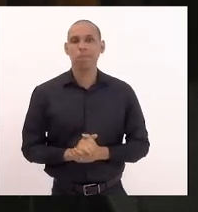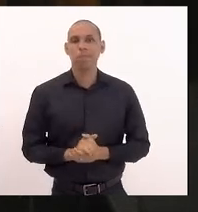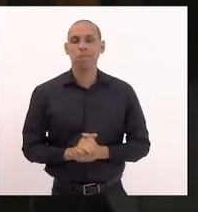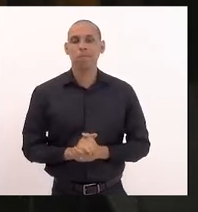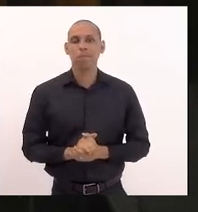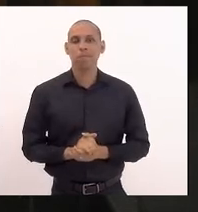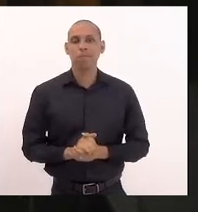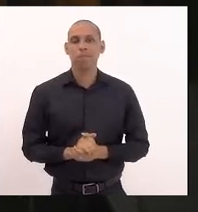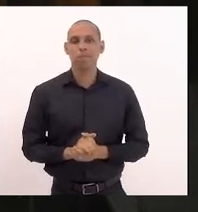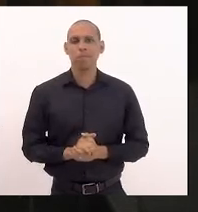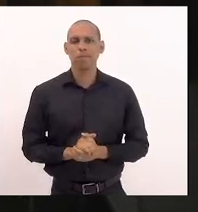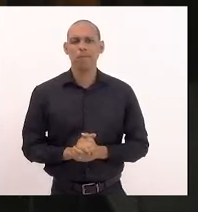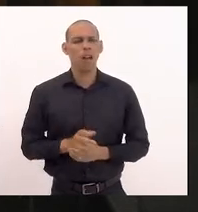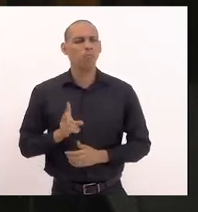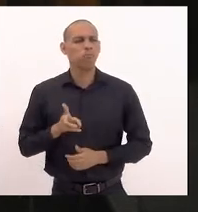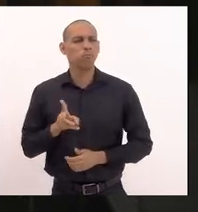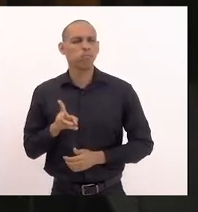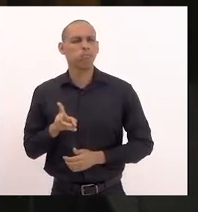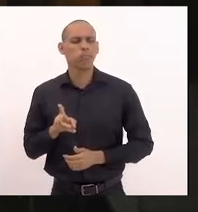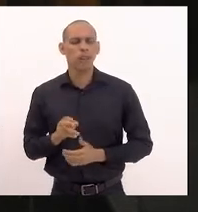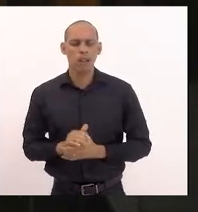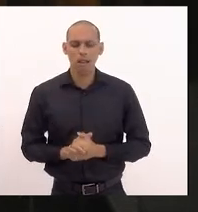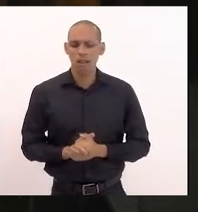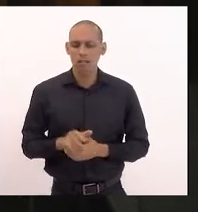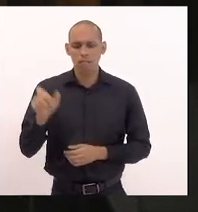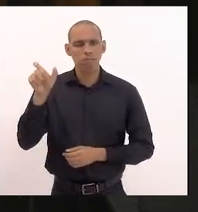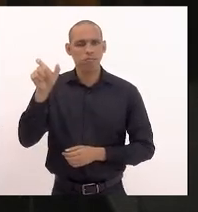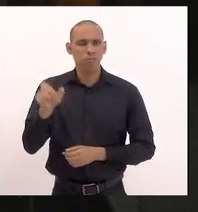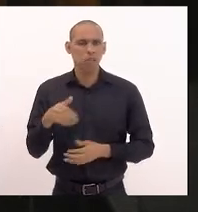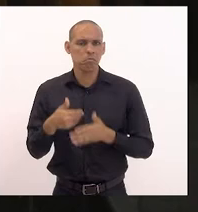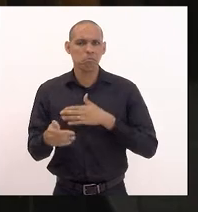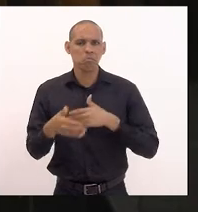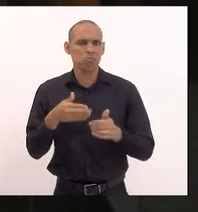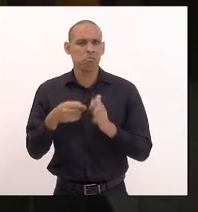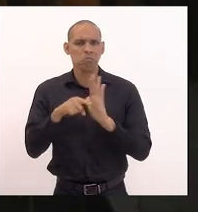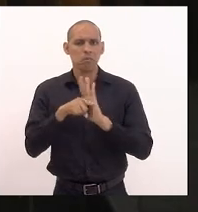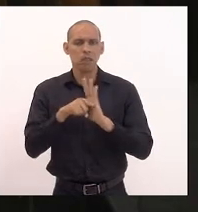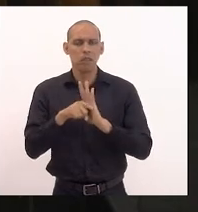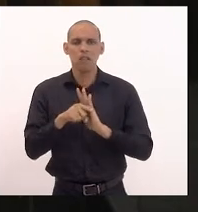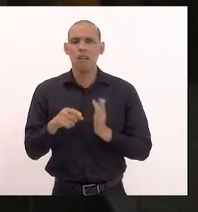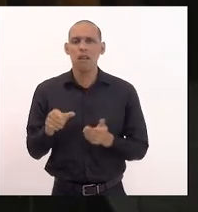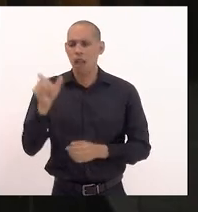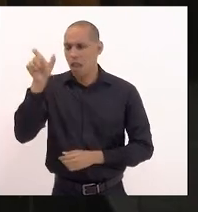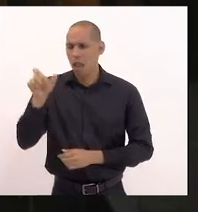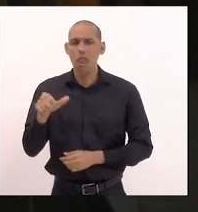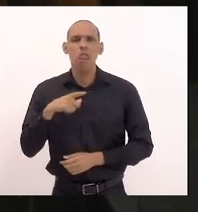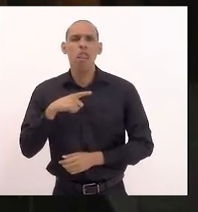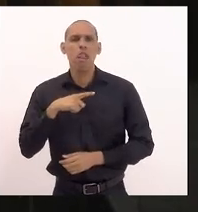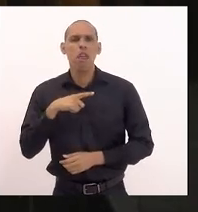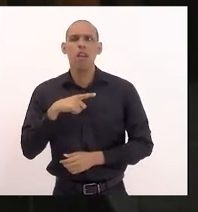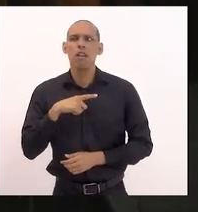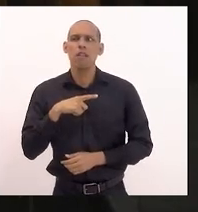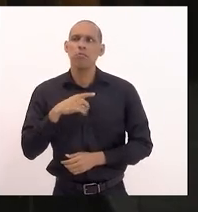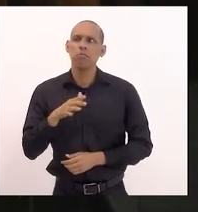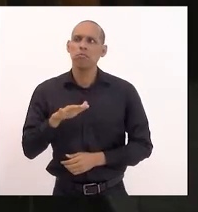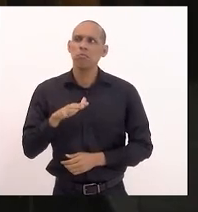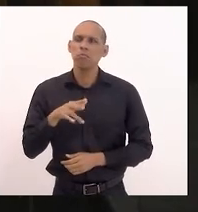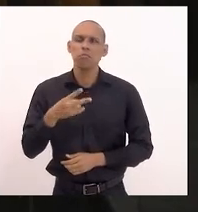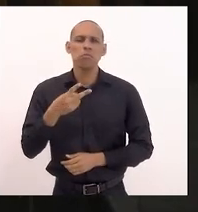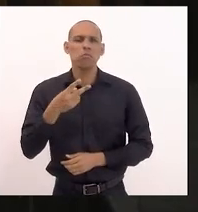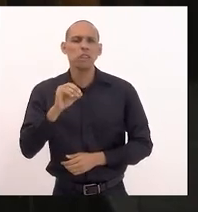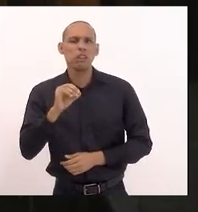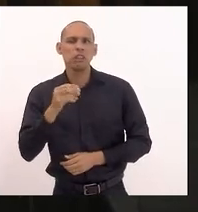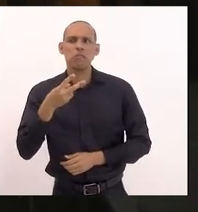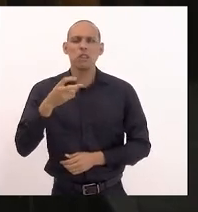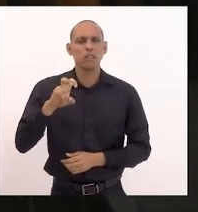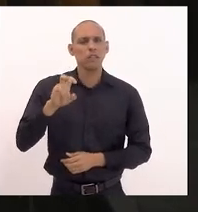sempre aparece dependendo da pesquisa ele ali com 20 e 25